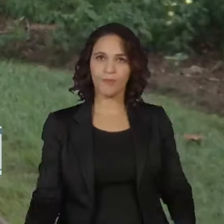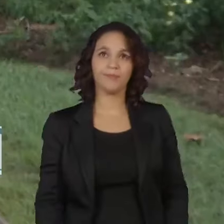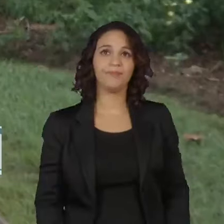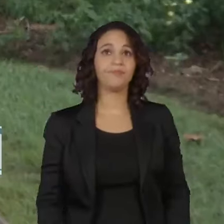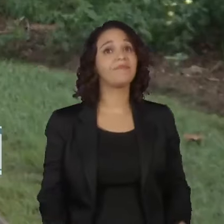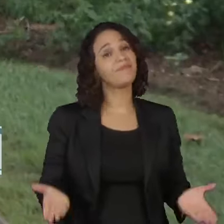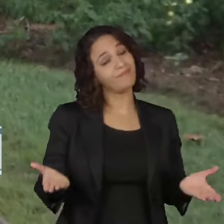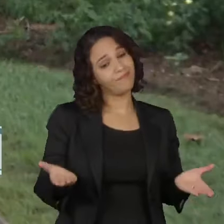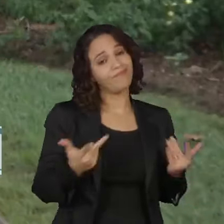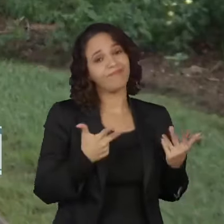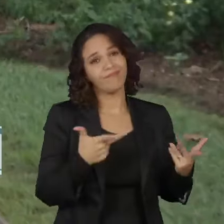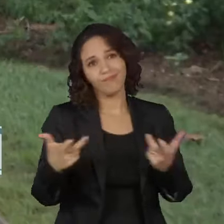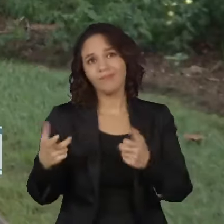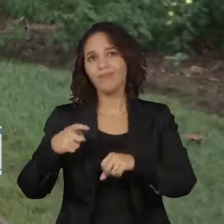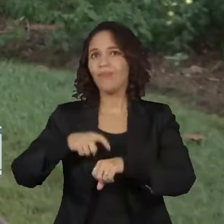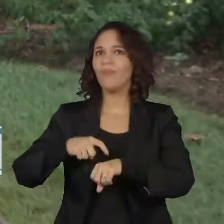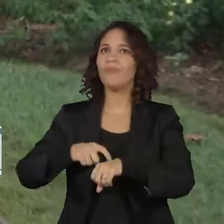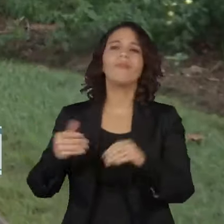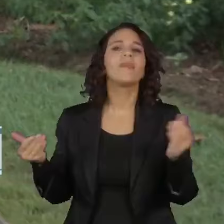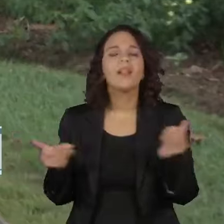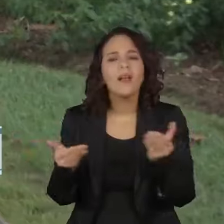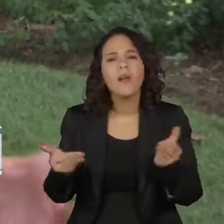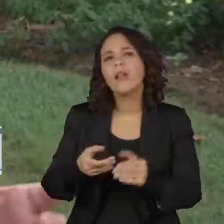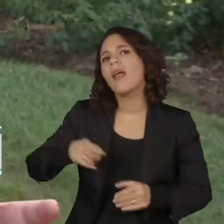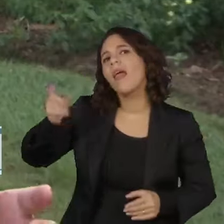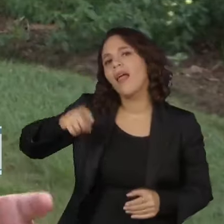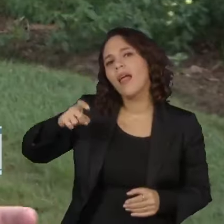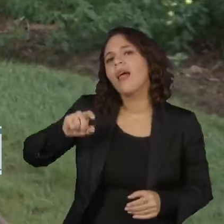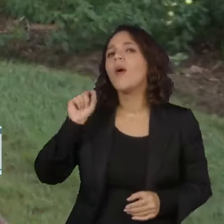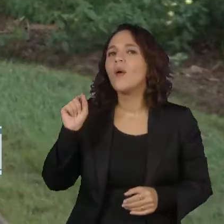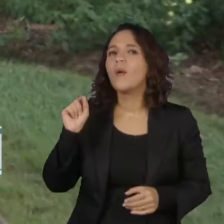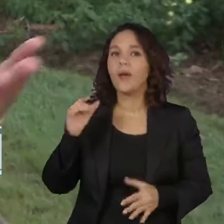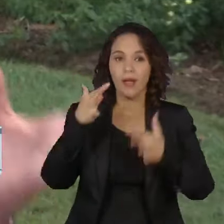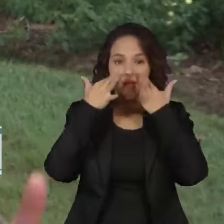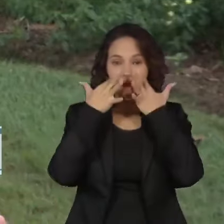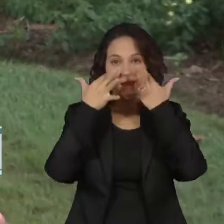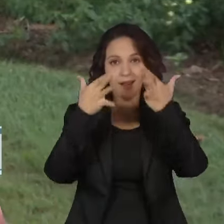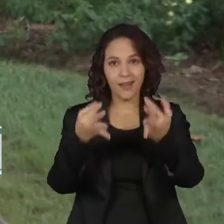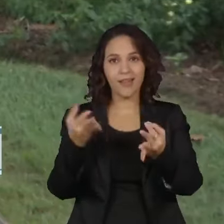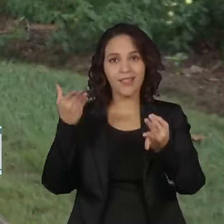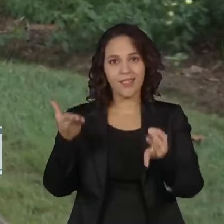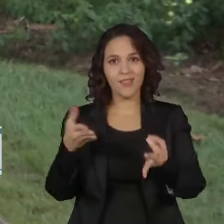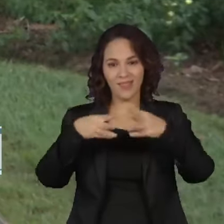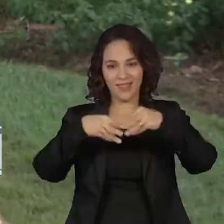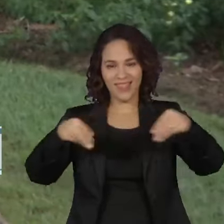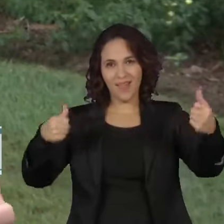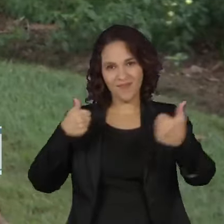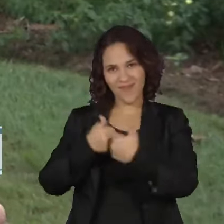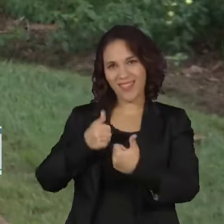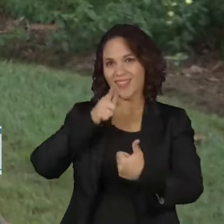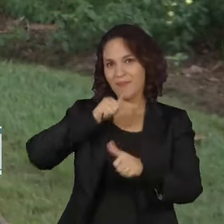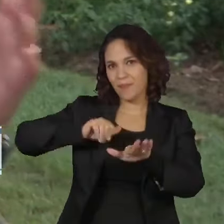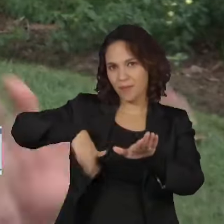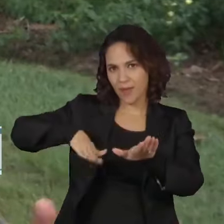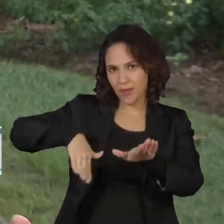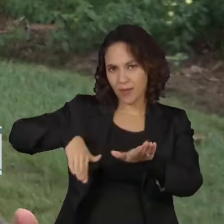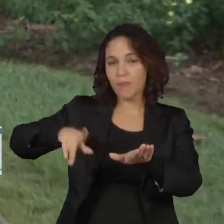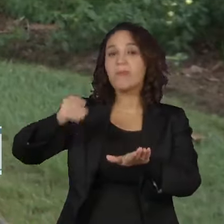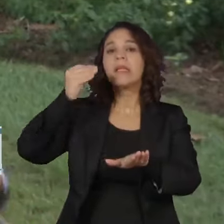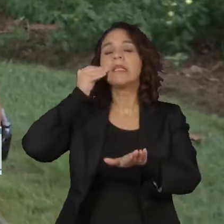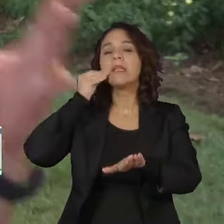A gente está num momento que a gente deveria estar olhando para essa instituição chamada Terrenos de Marinha para funcionar como um